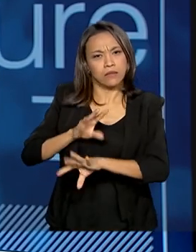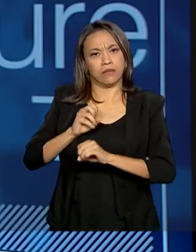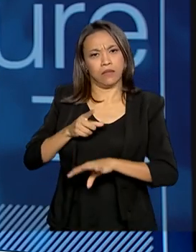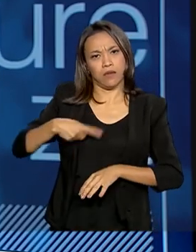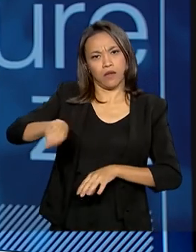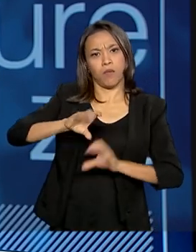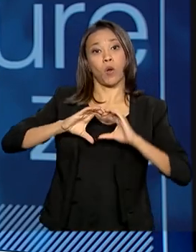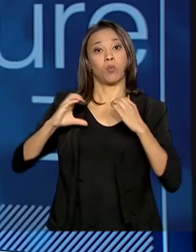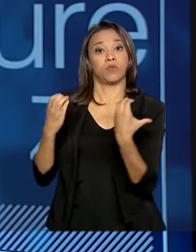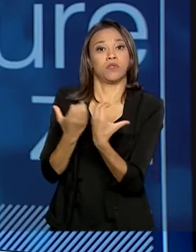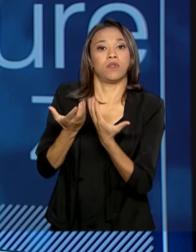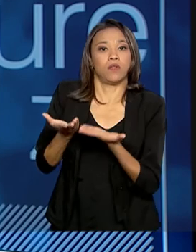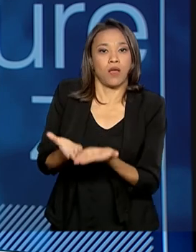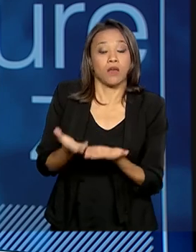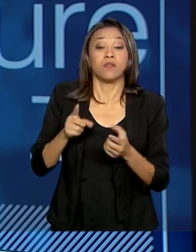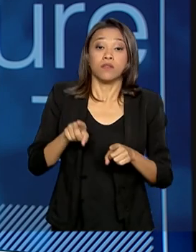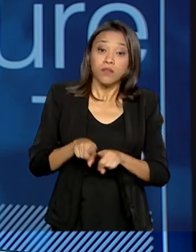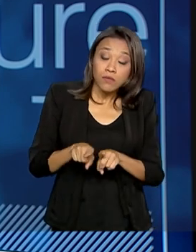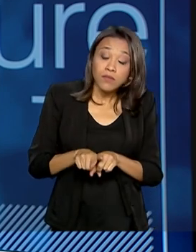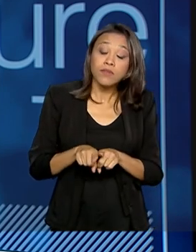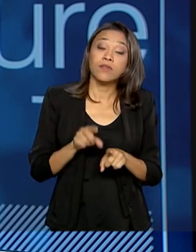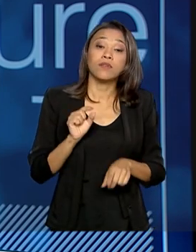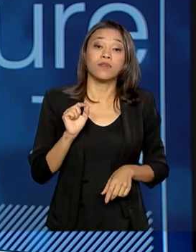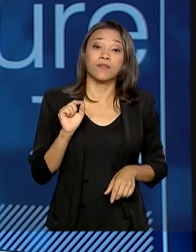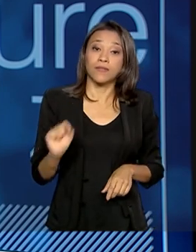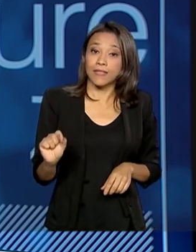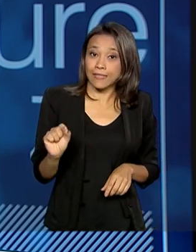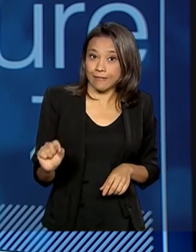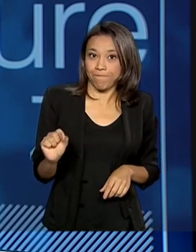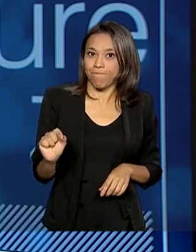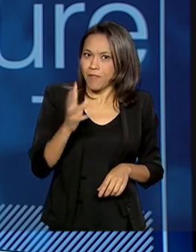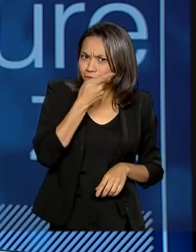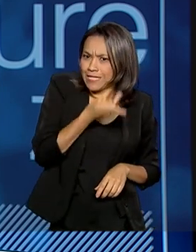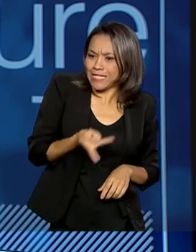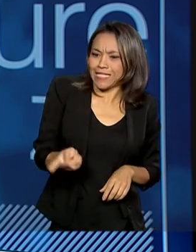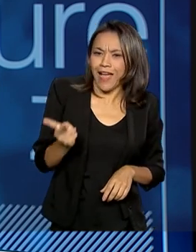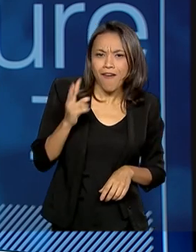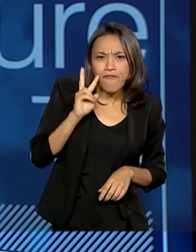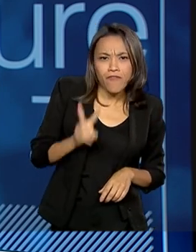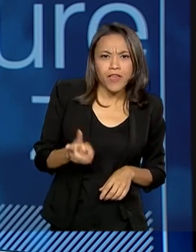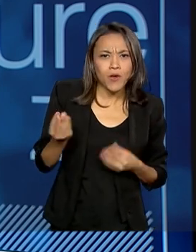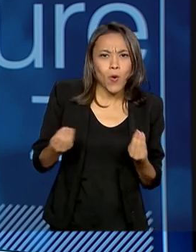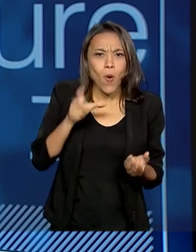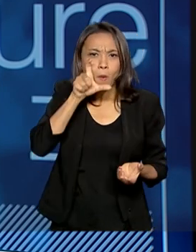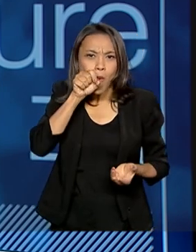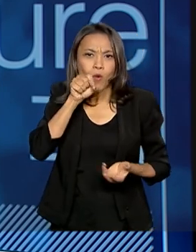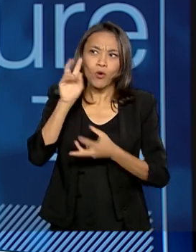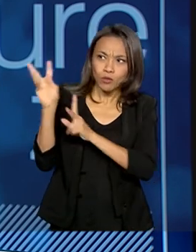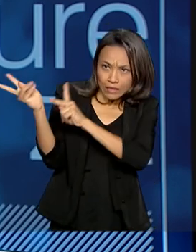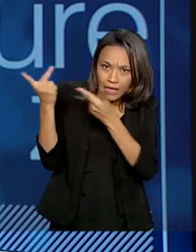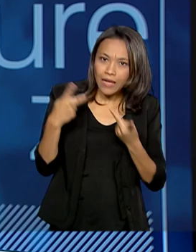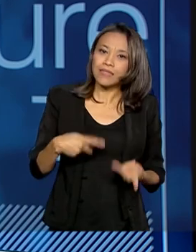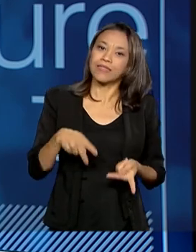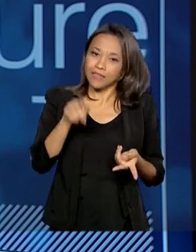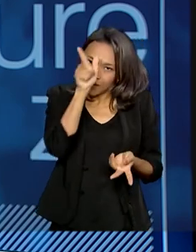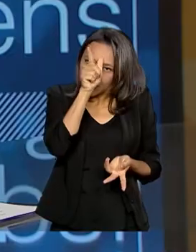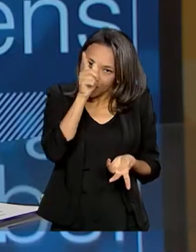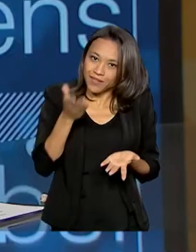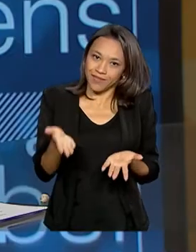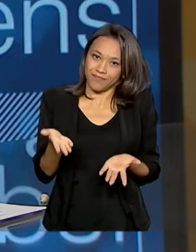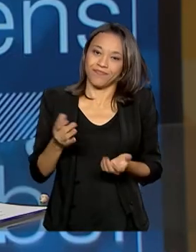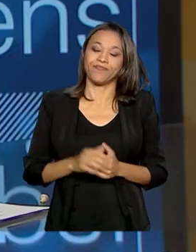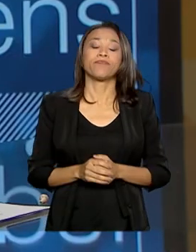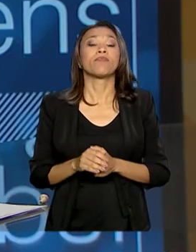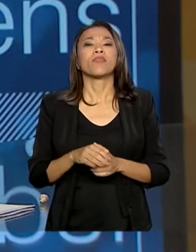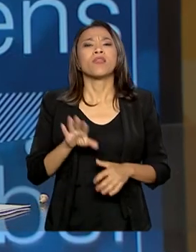levantar lá a visitação das espécies, quando elas forem introduzidas na natureza. E o Brasil